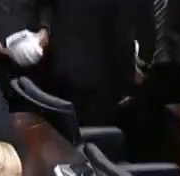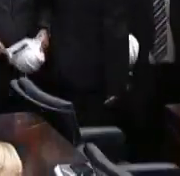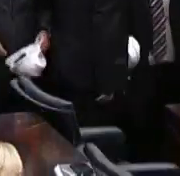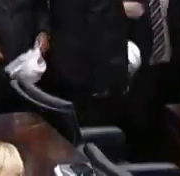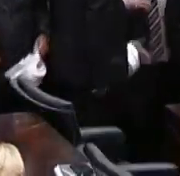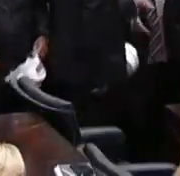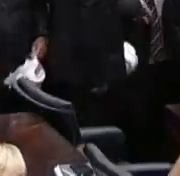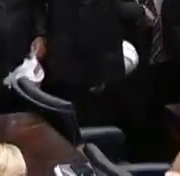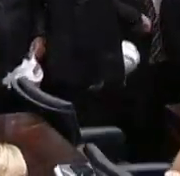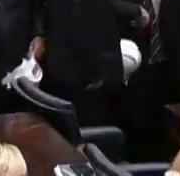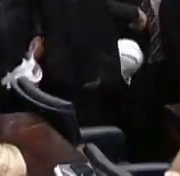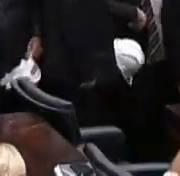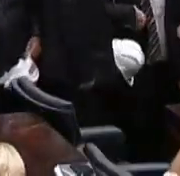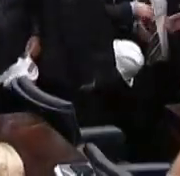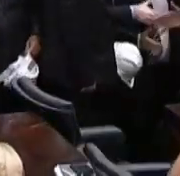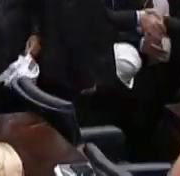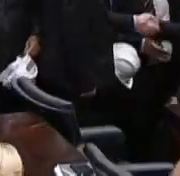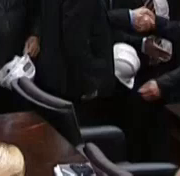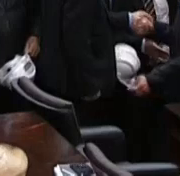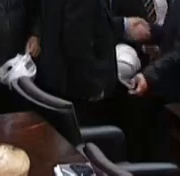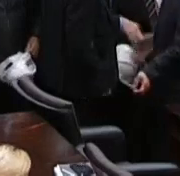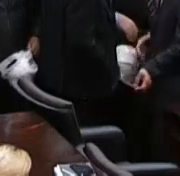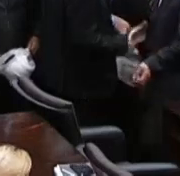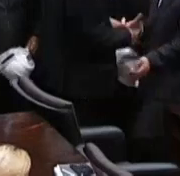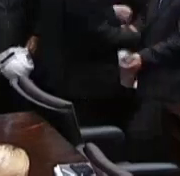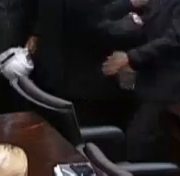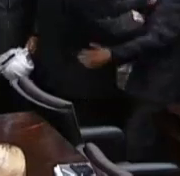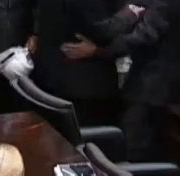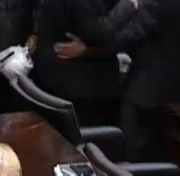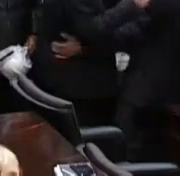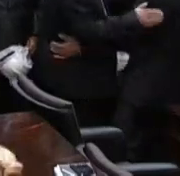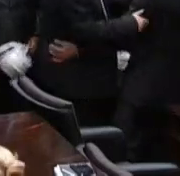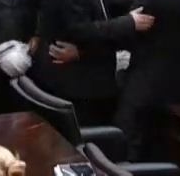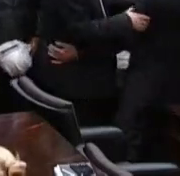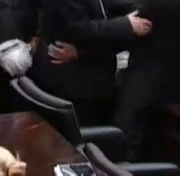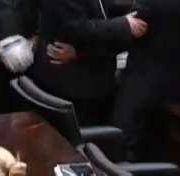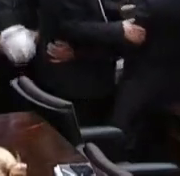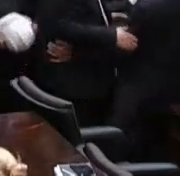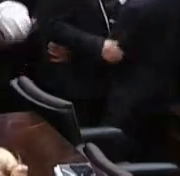muitos engenheiros presentes aqui, todos eles